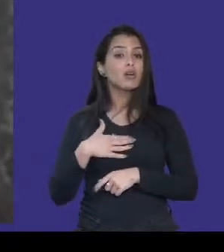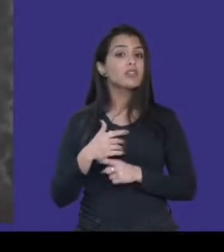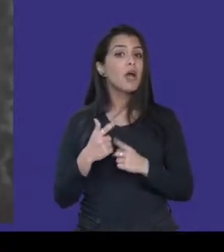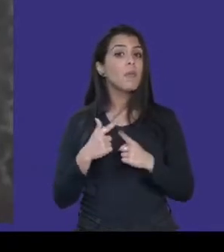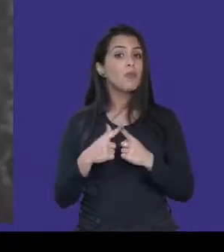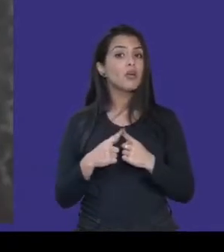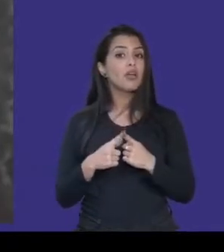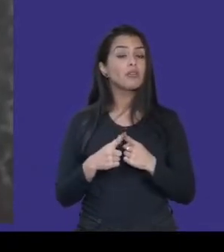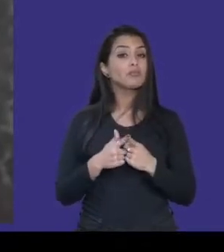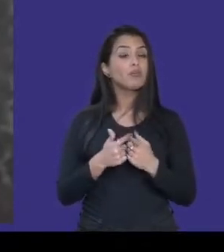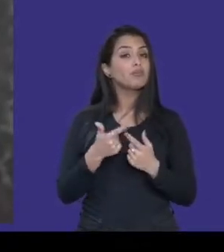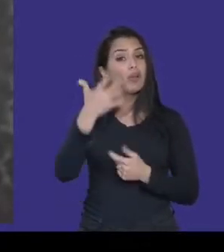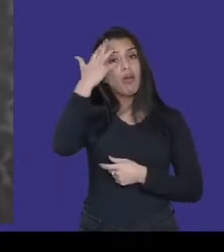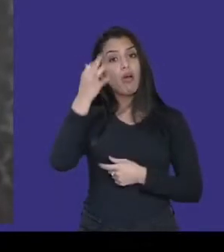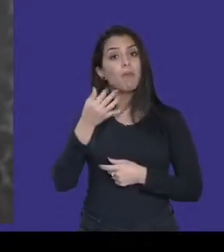podem ver.